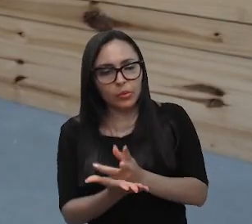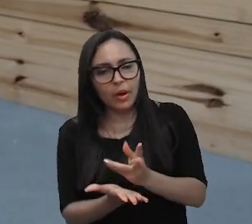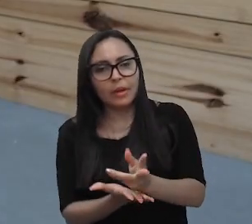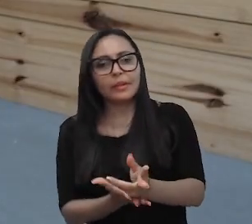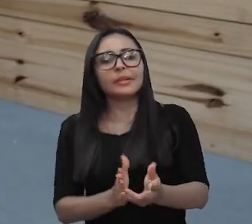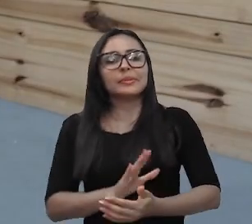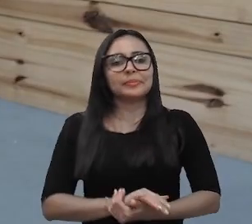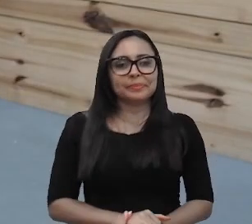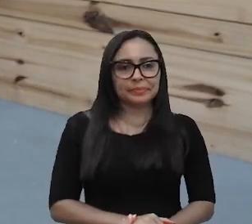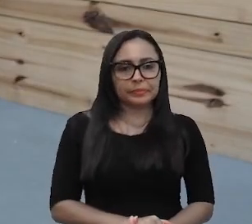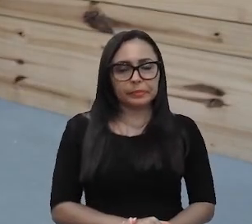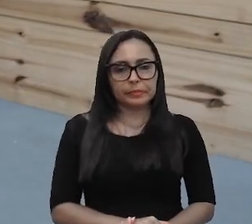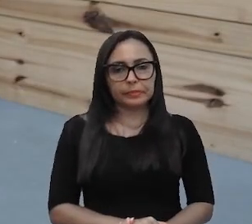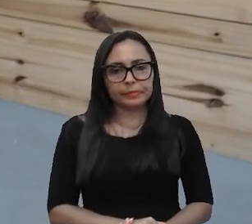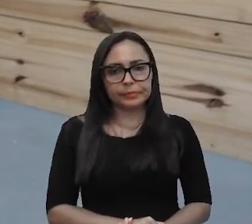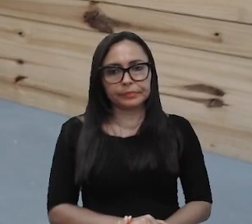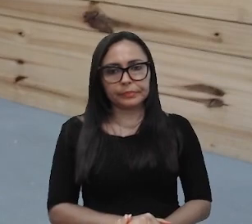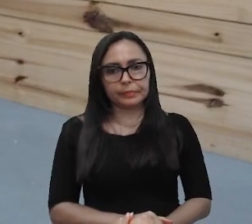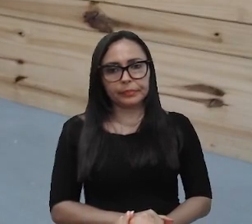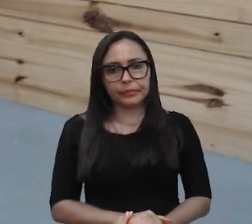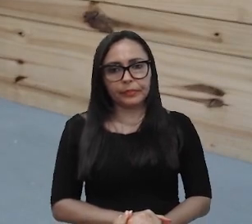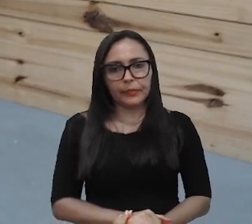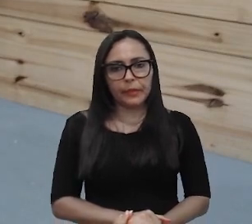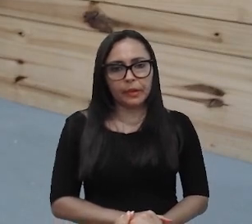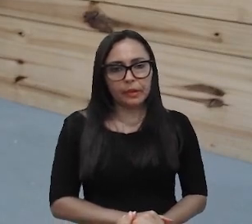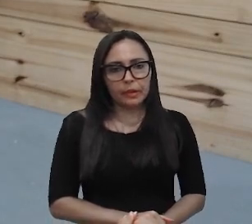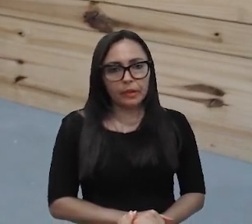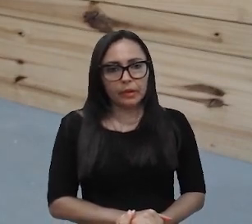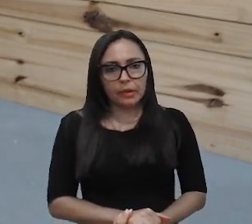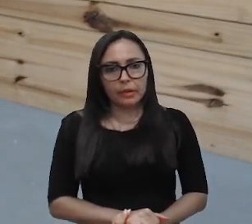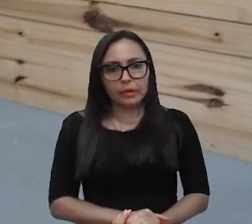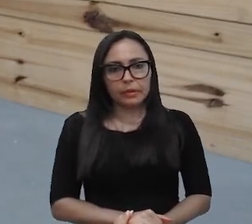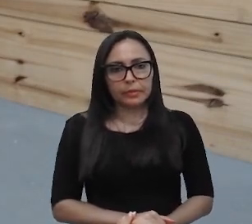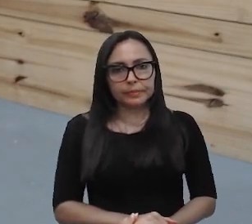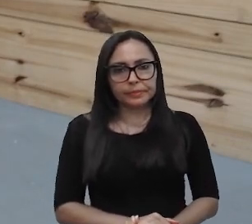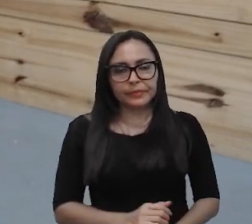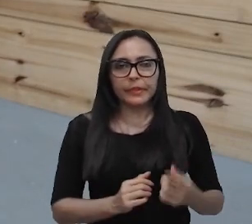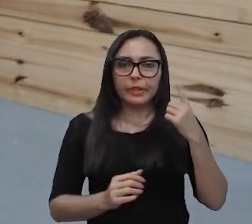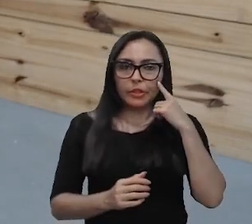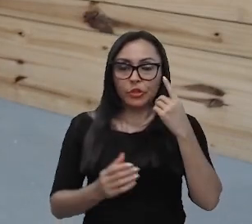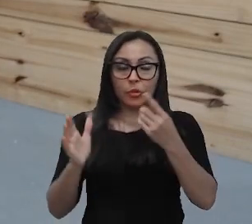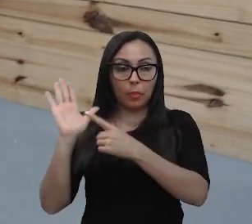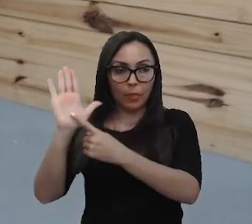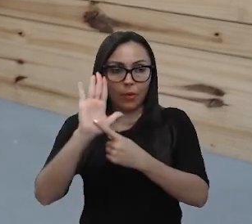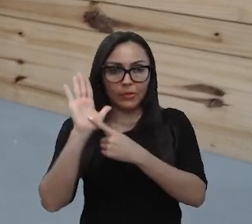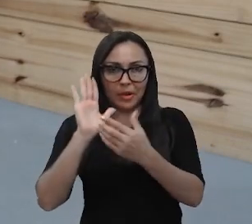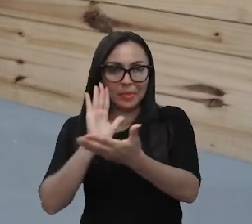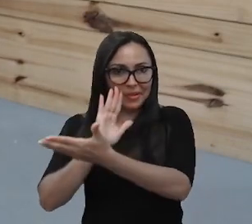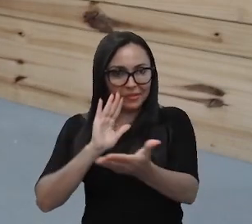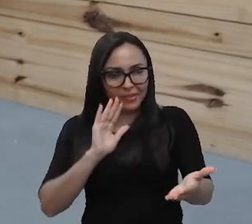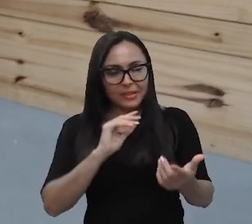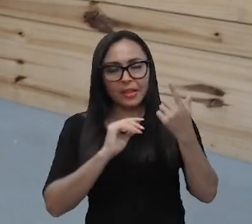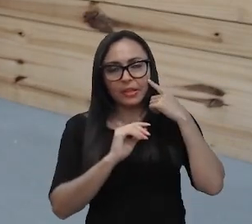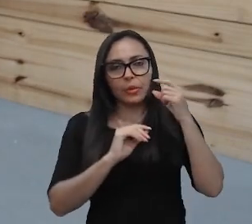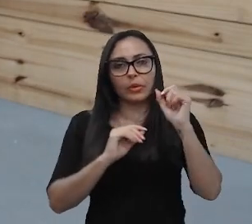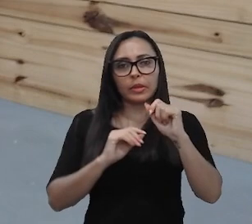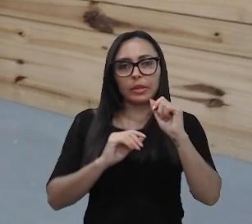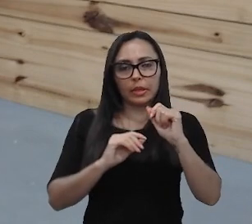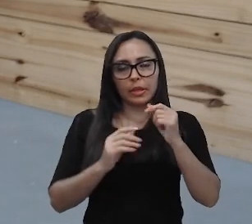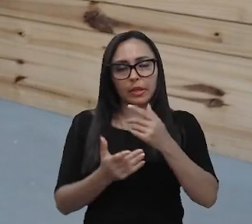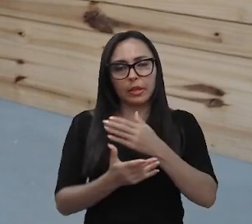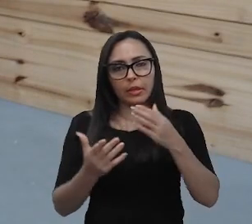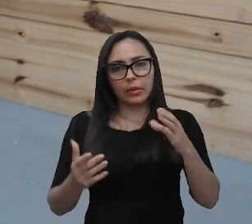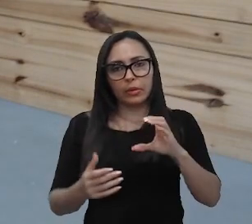a nossa aula aqui, então é isso, quis trazer um pouco para vocês sentirem o gosto mais do que é o Celtics,